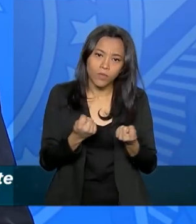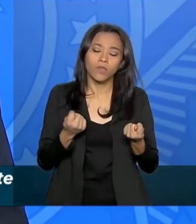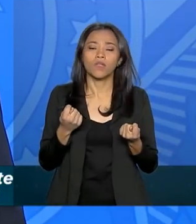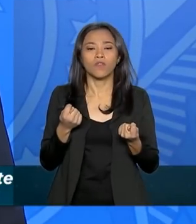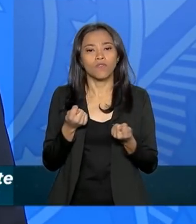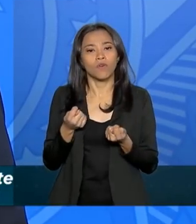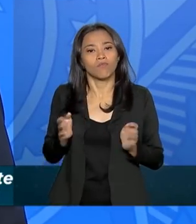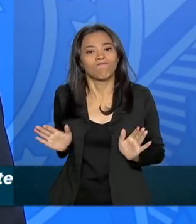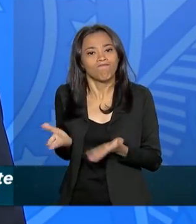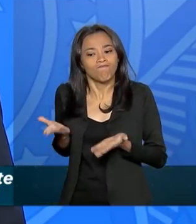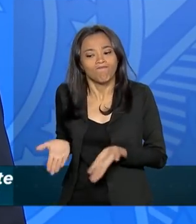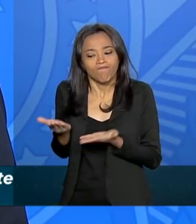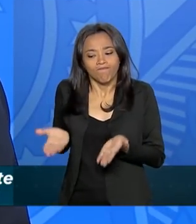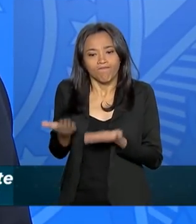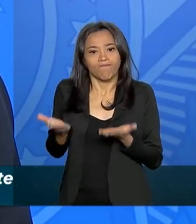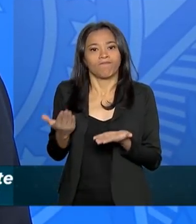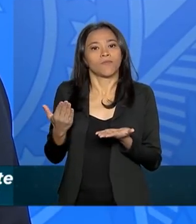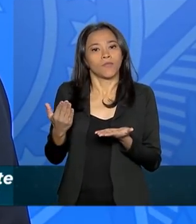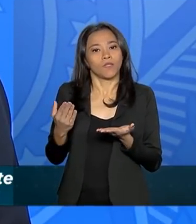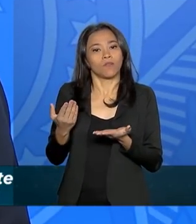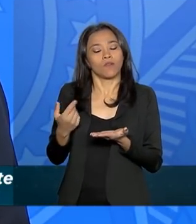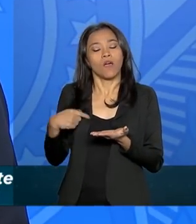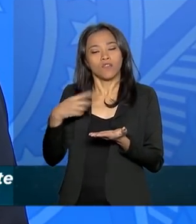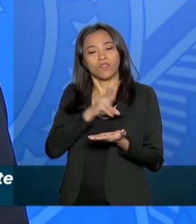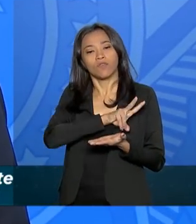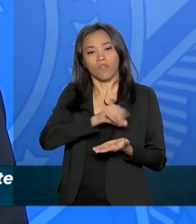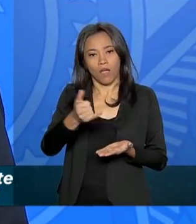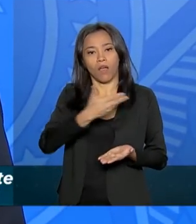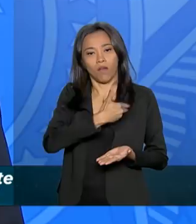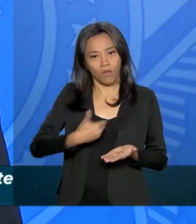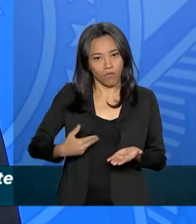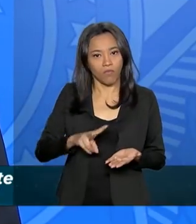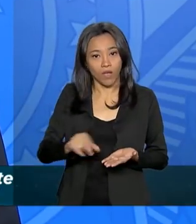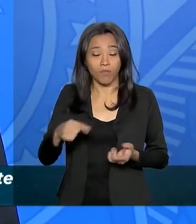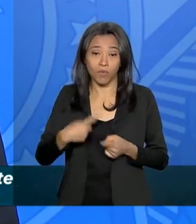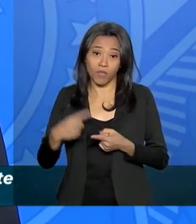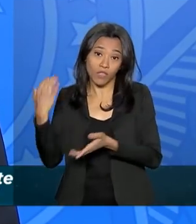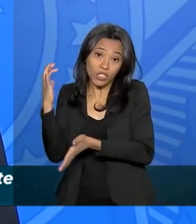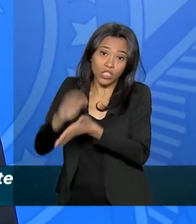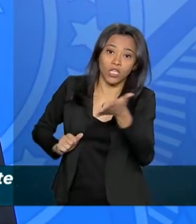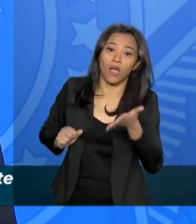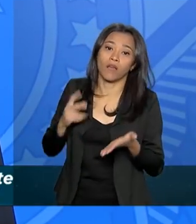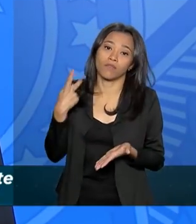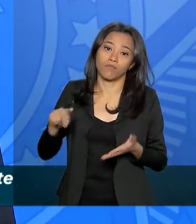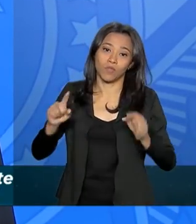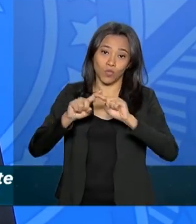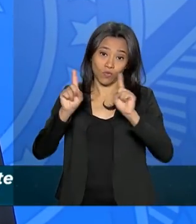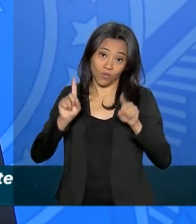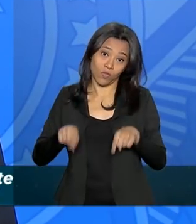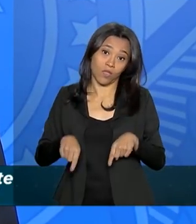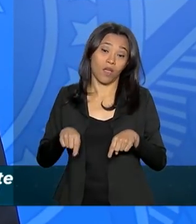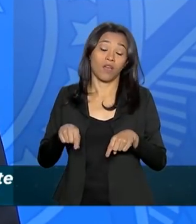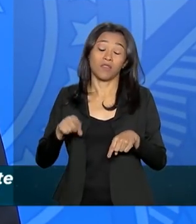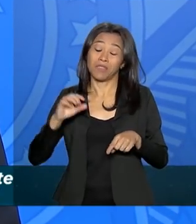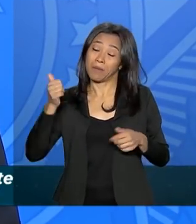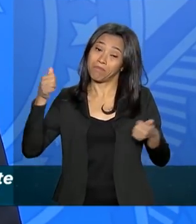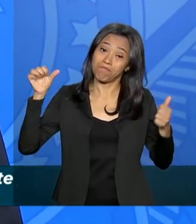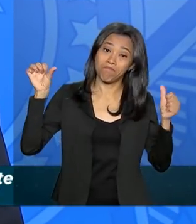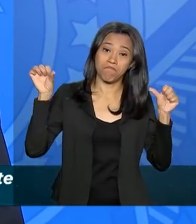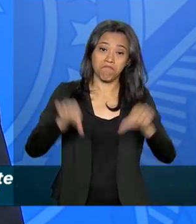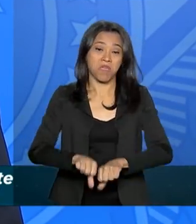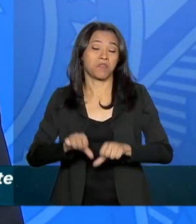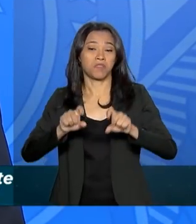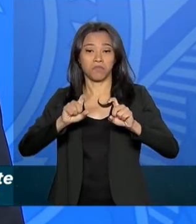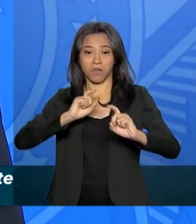em parte, a suprir isso que foi retirado dos funcionários, na péssima administração